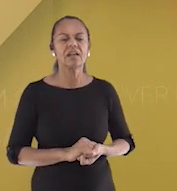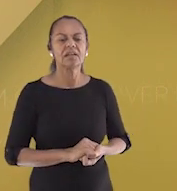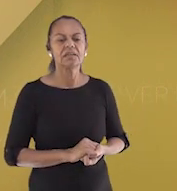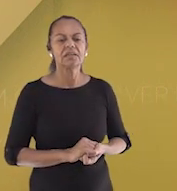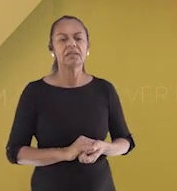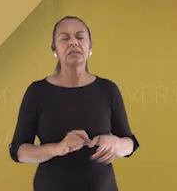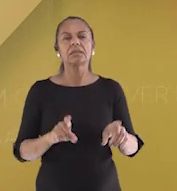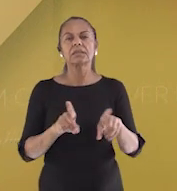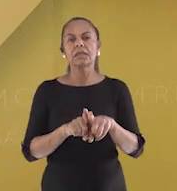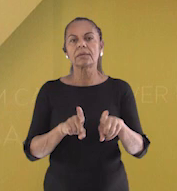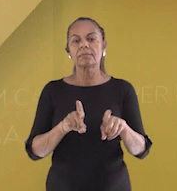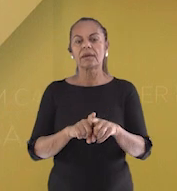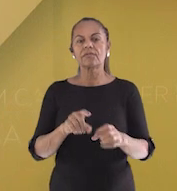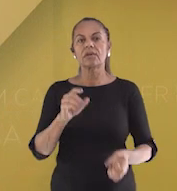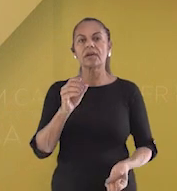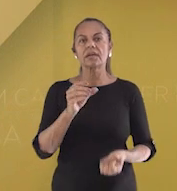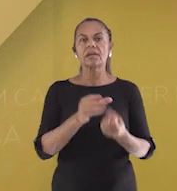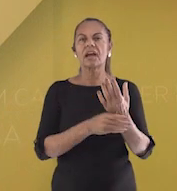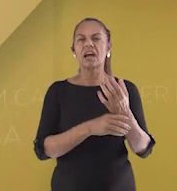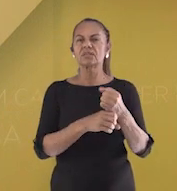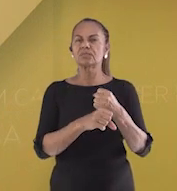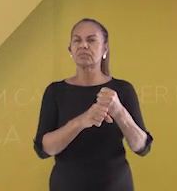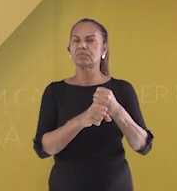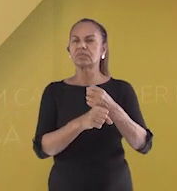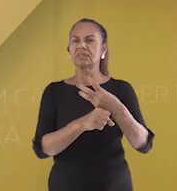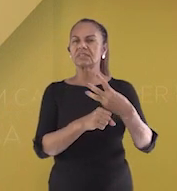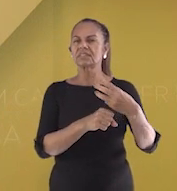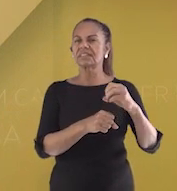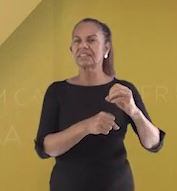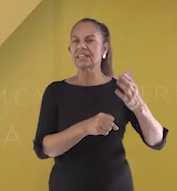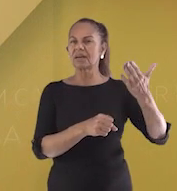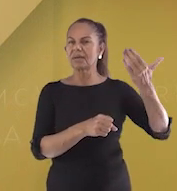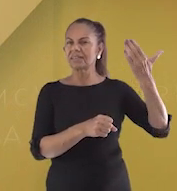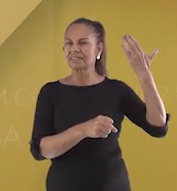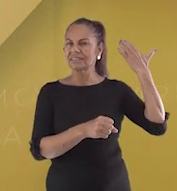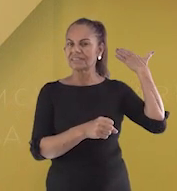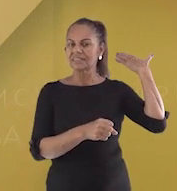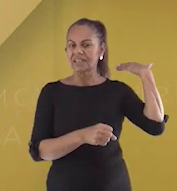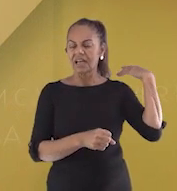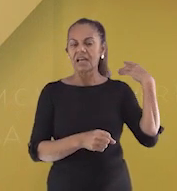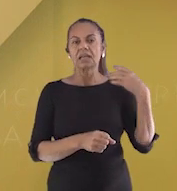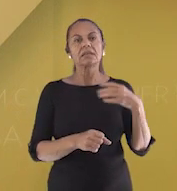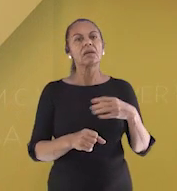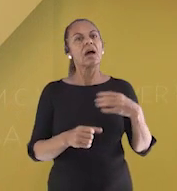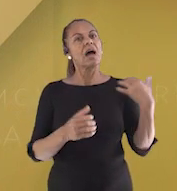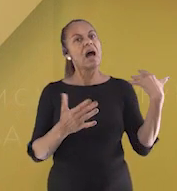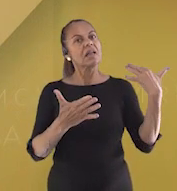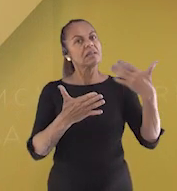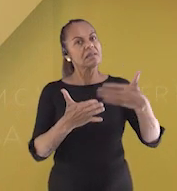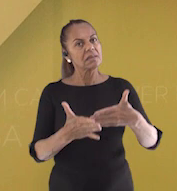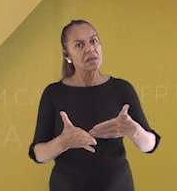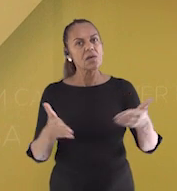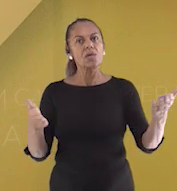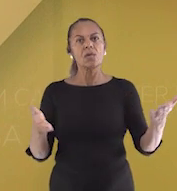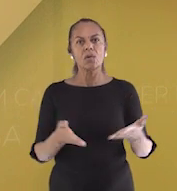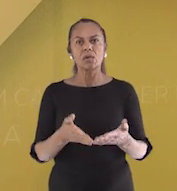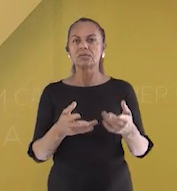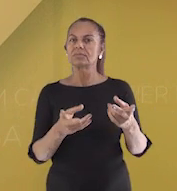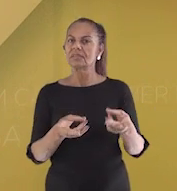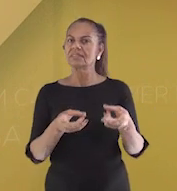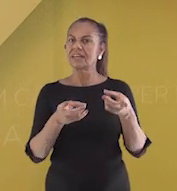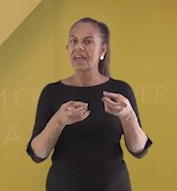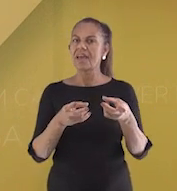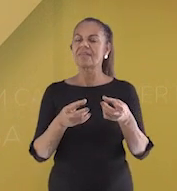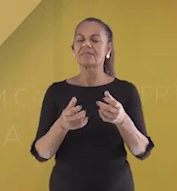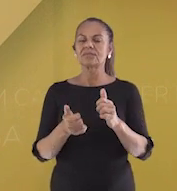apesar de ter sido criado há mais de 30 anos, a figura do Super Mario ainda é muito presente nos dias de hoje. O jogo do